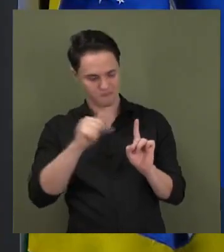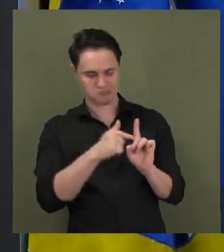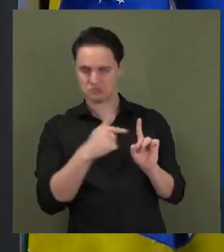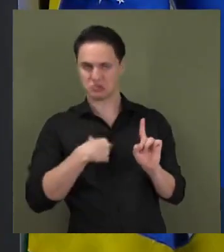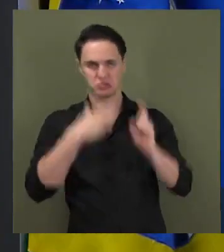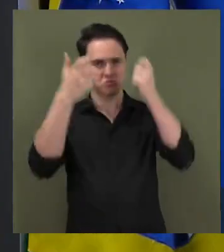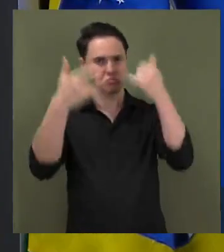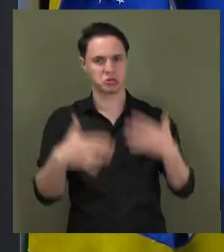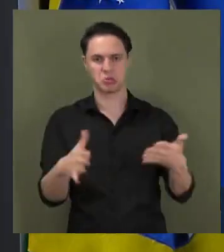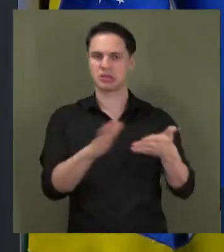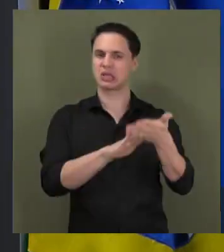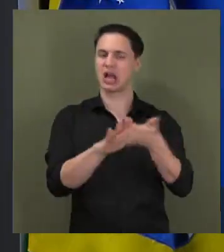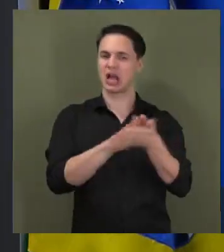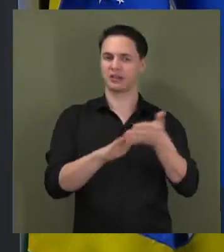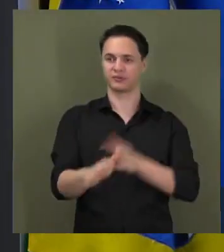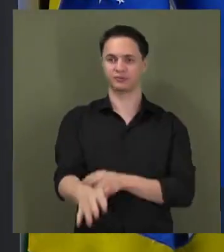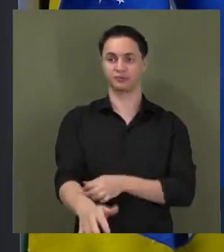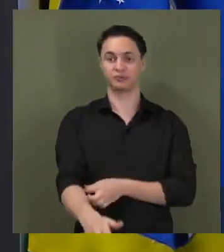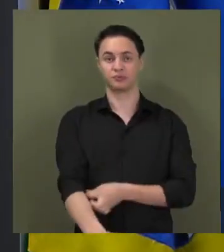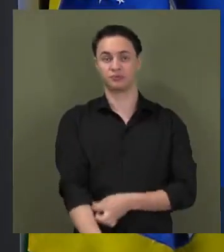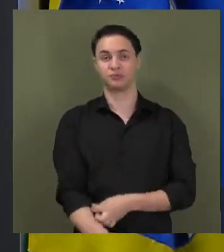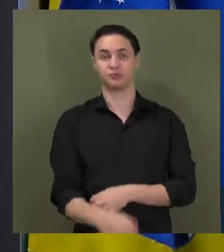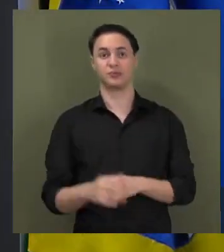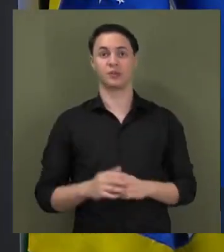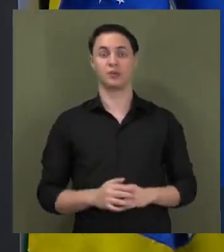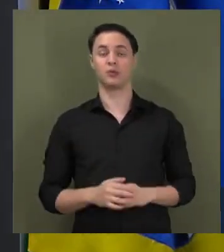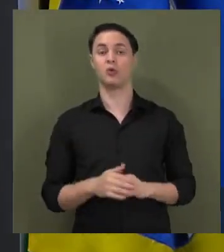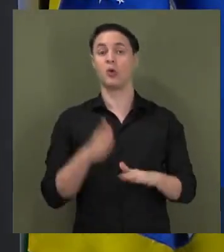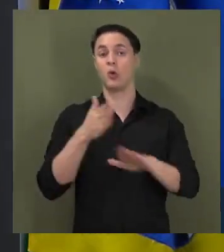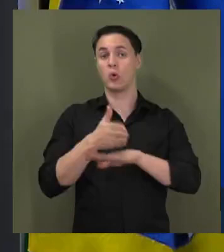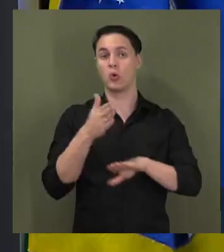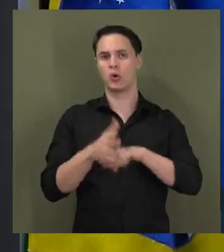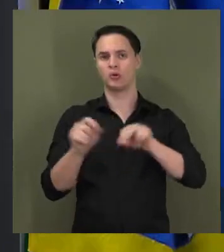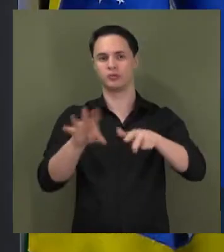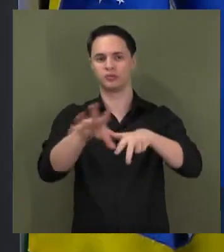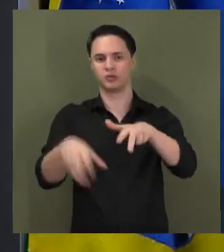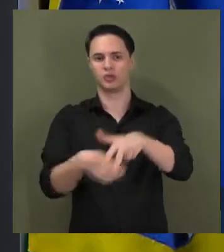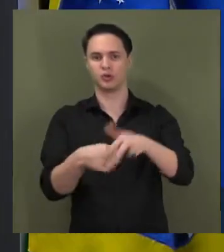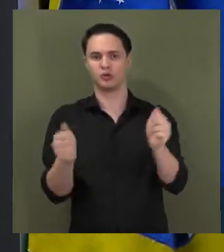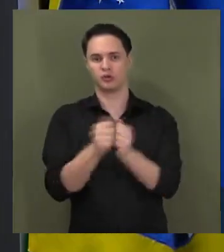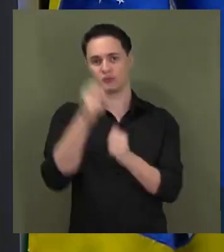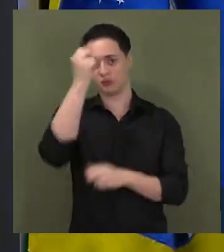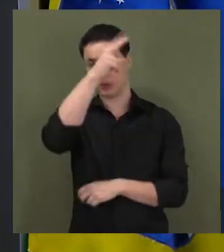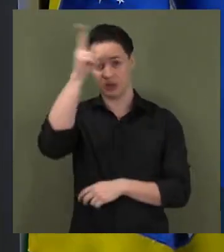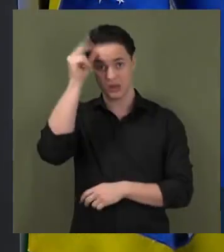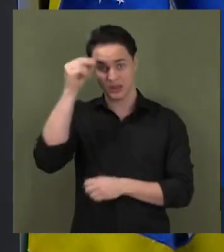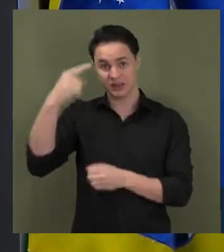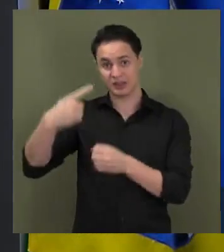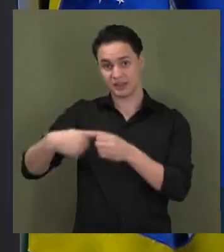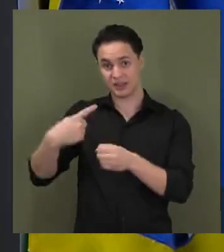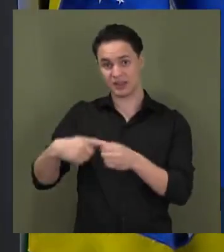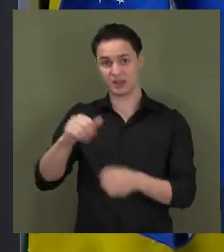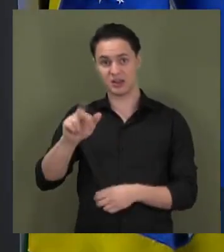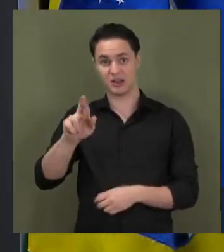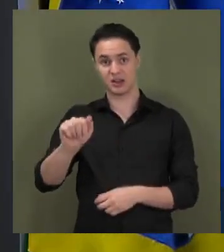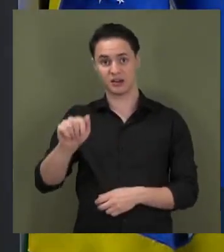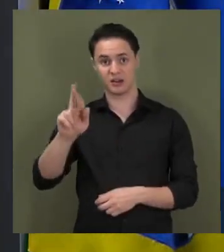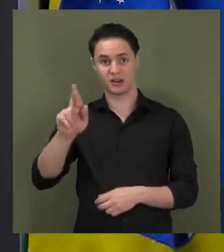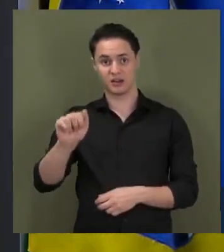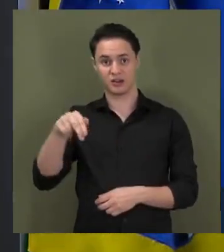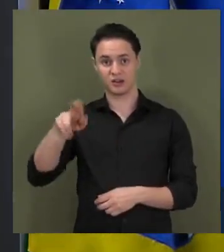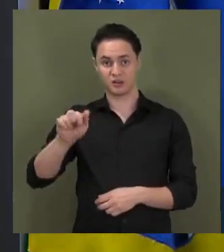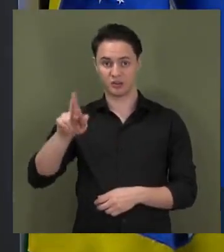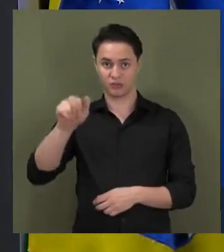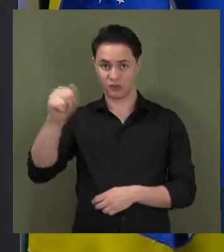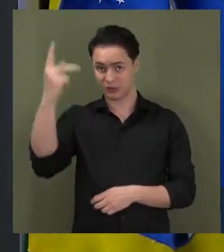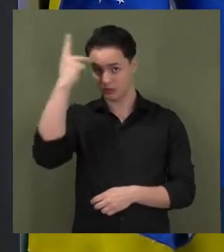inclusive, o envolvimento no esquema da Prefeitura de Araraquara, no Estado de São Paulo,